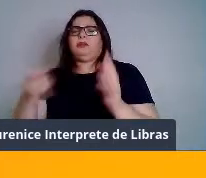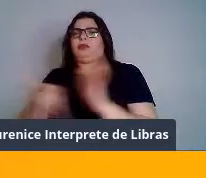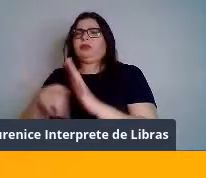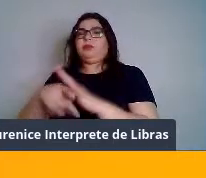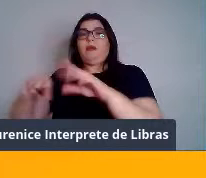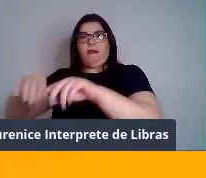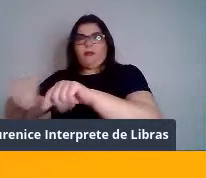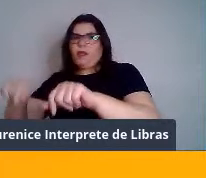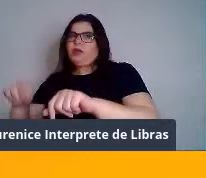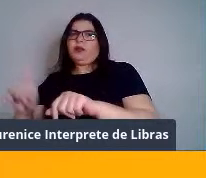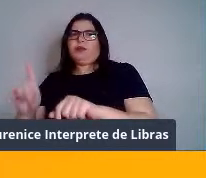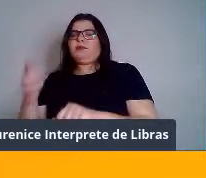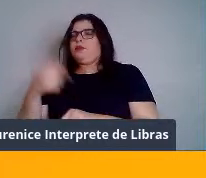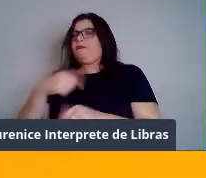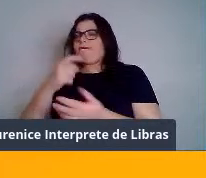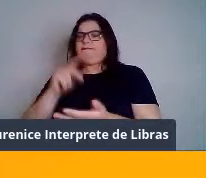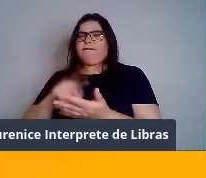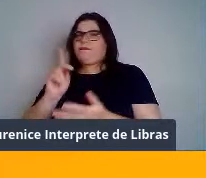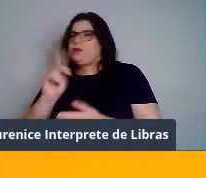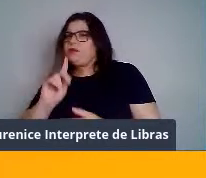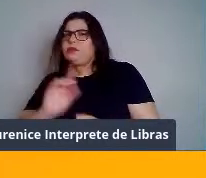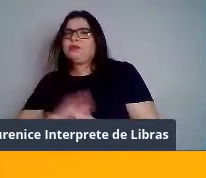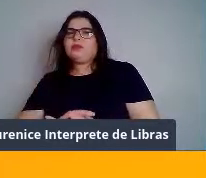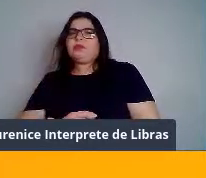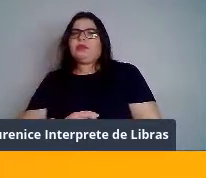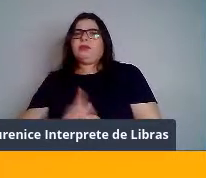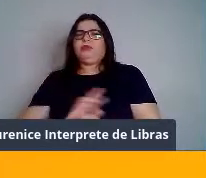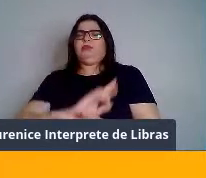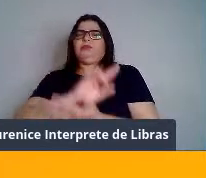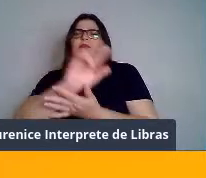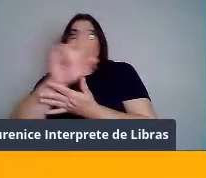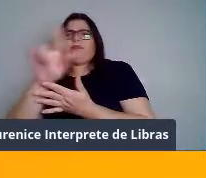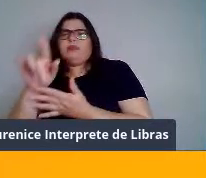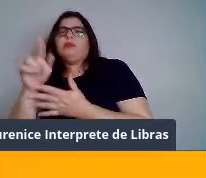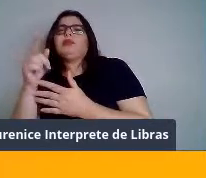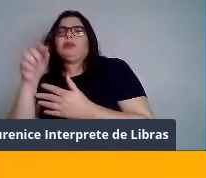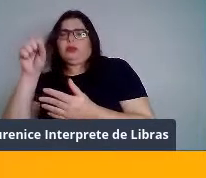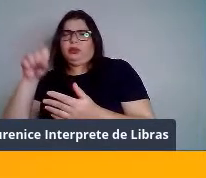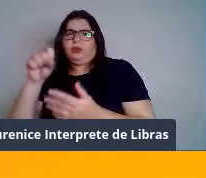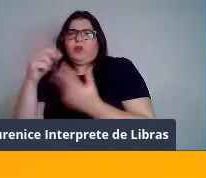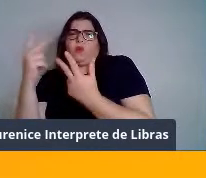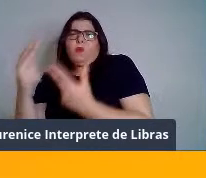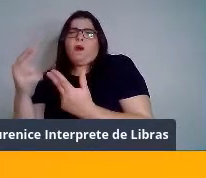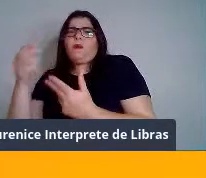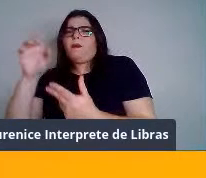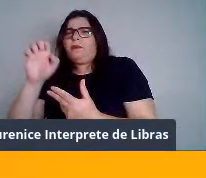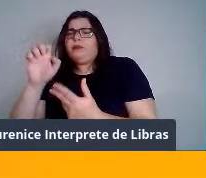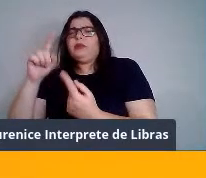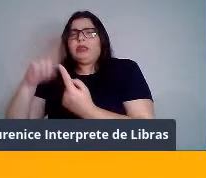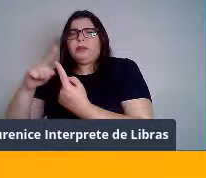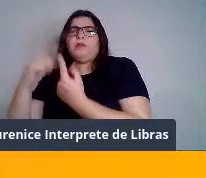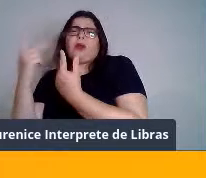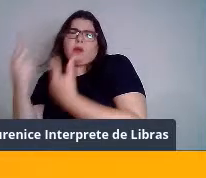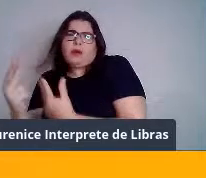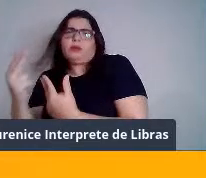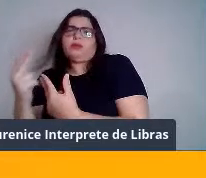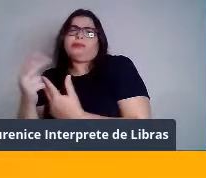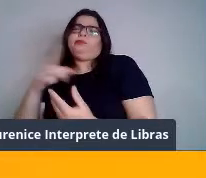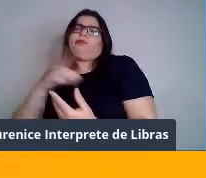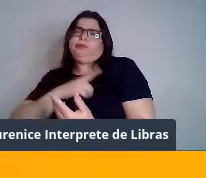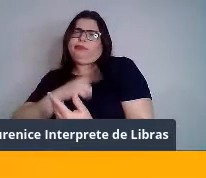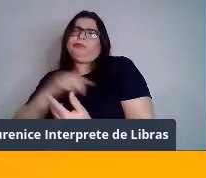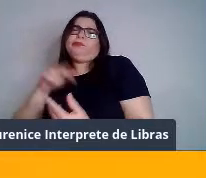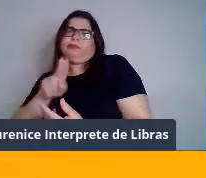verdade, não eram, né? Elas tinham uma tolerância por indivíduos da mesma espécie muito grande. Então, se a gente for falar sobre a